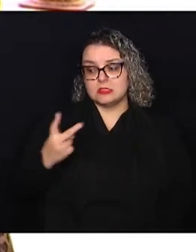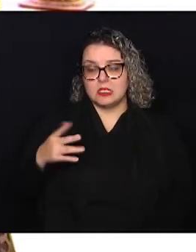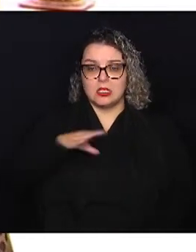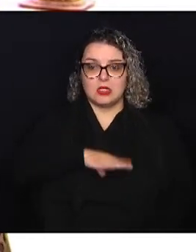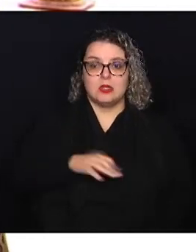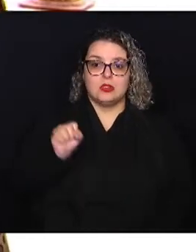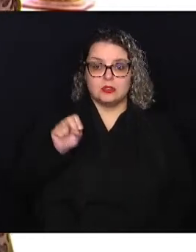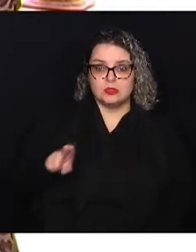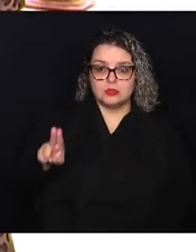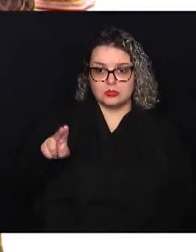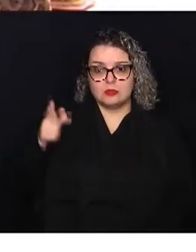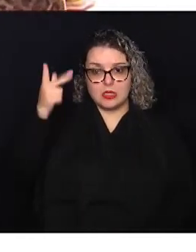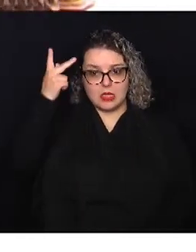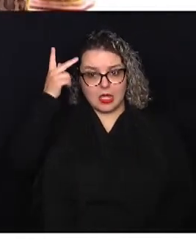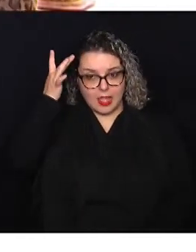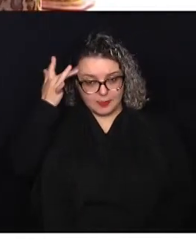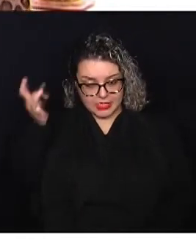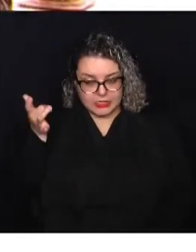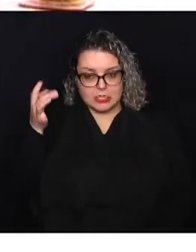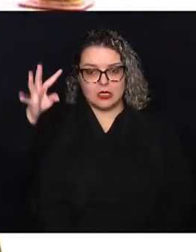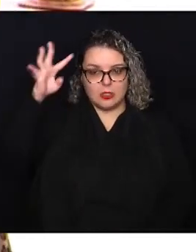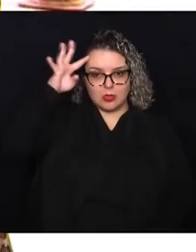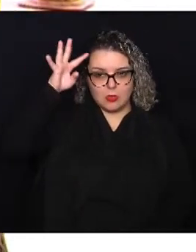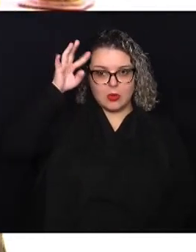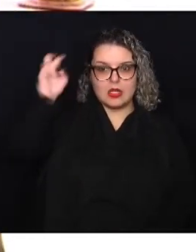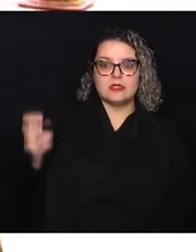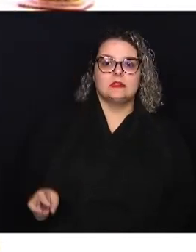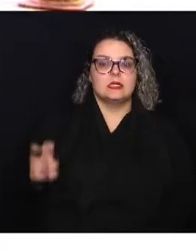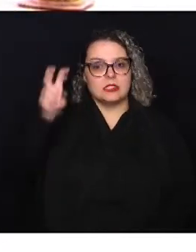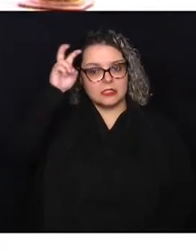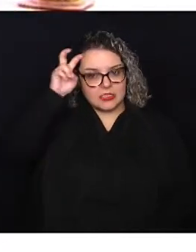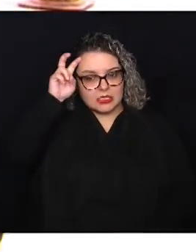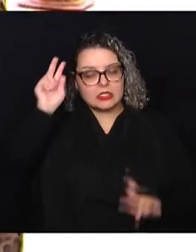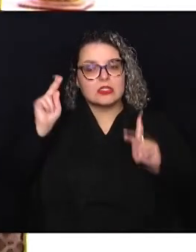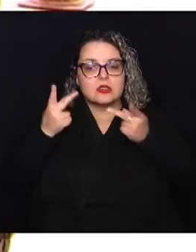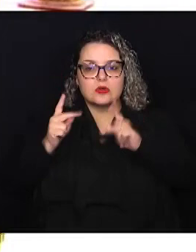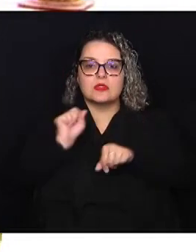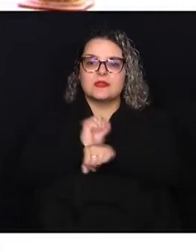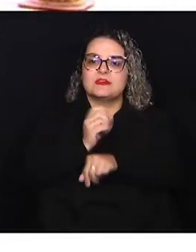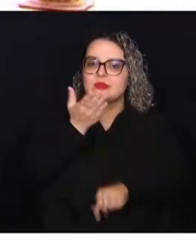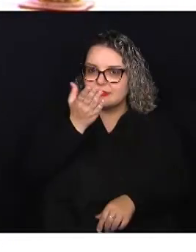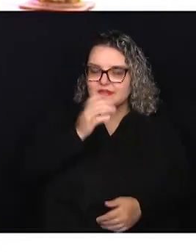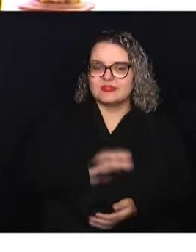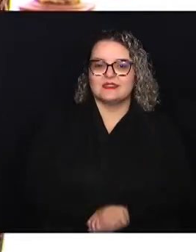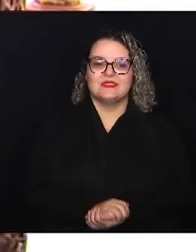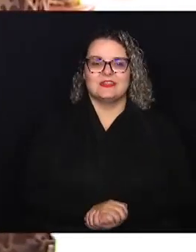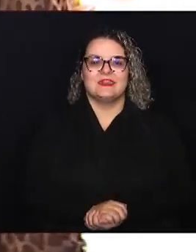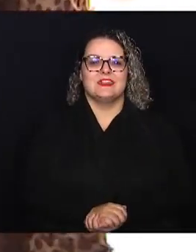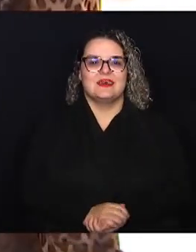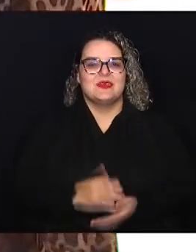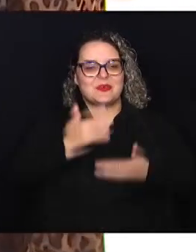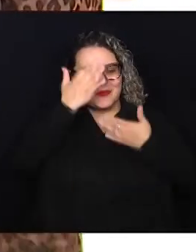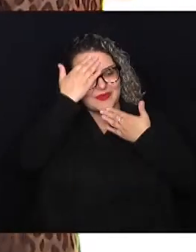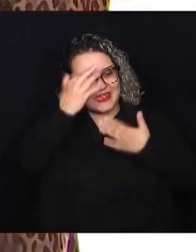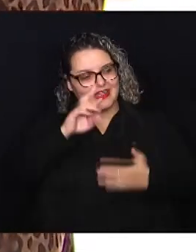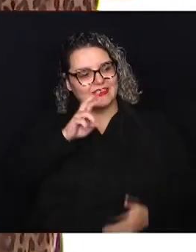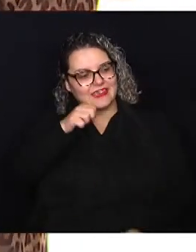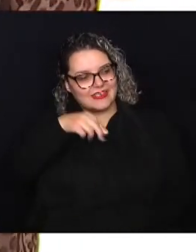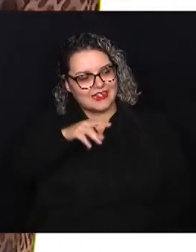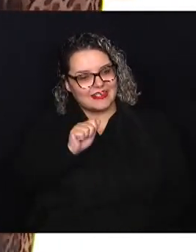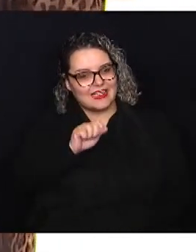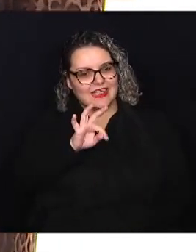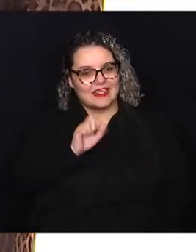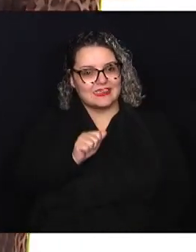Sumaré amanhã, quarta-feira, e quinta-feira em Hortolândia a gente espera por vocês. Valeu, Renata, diretora